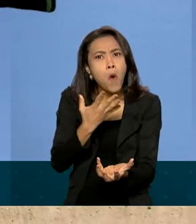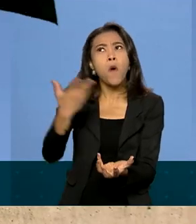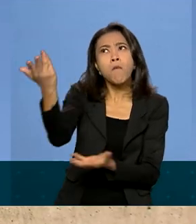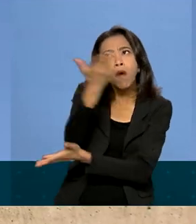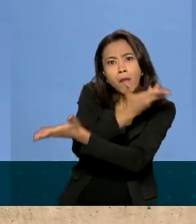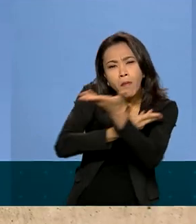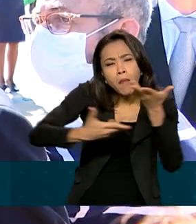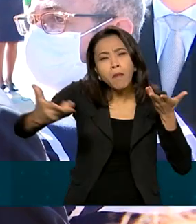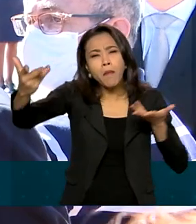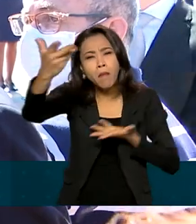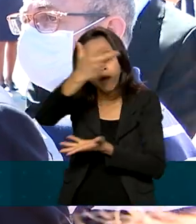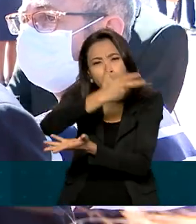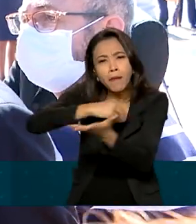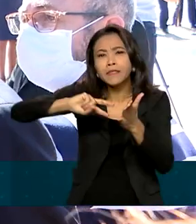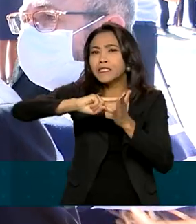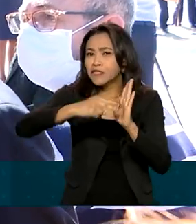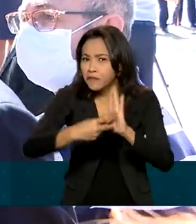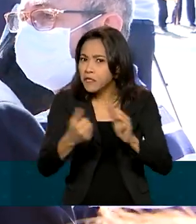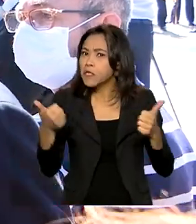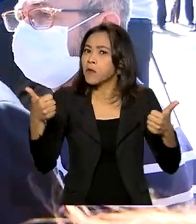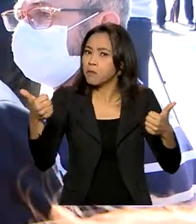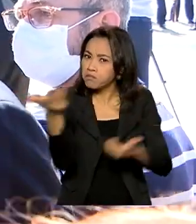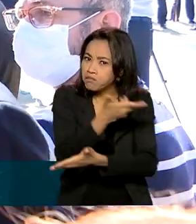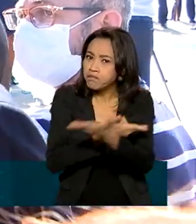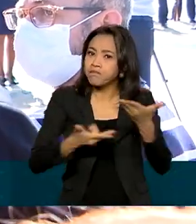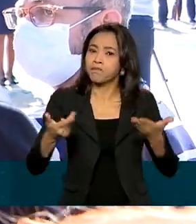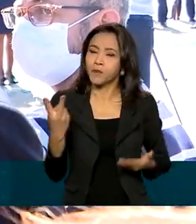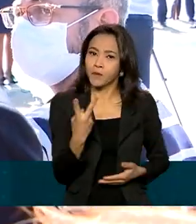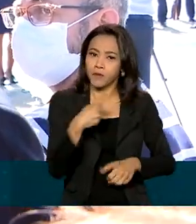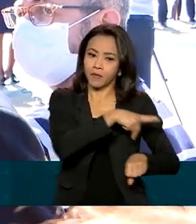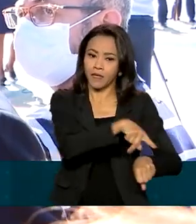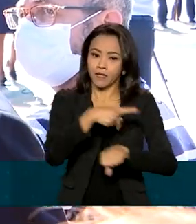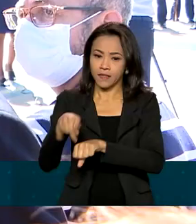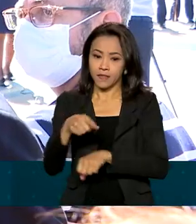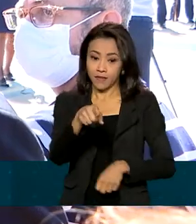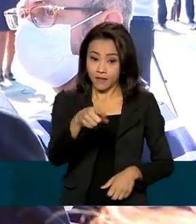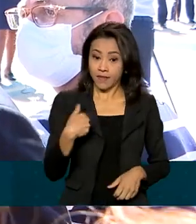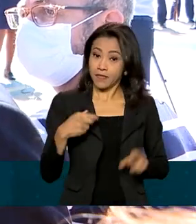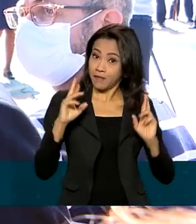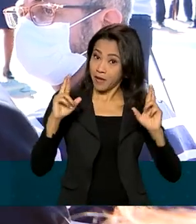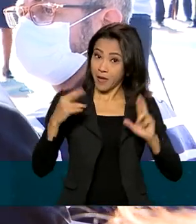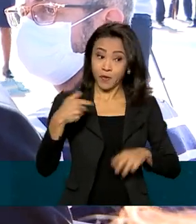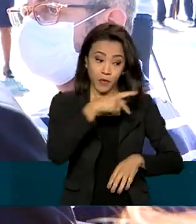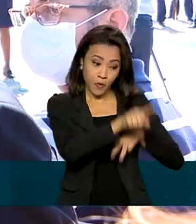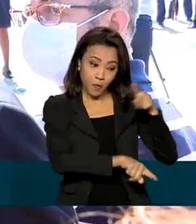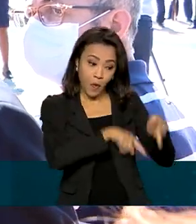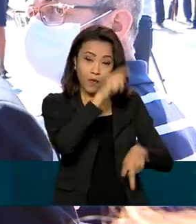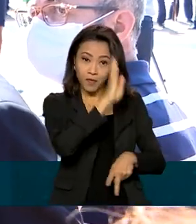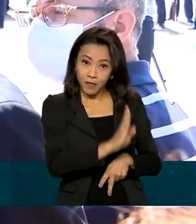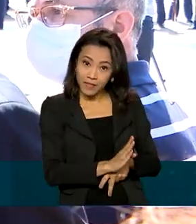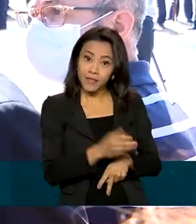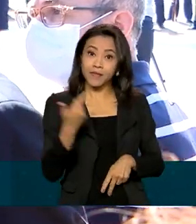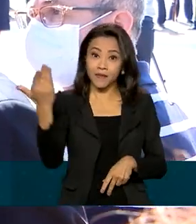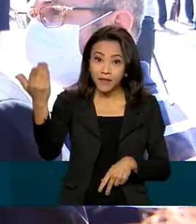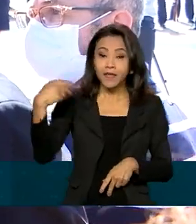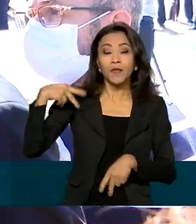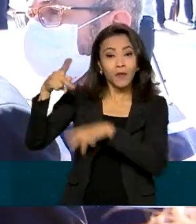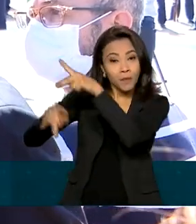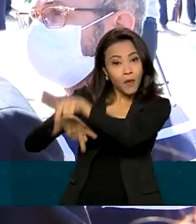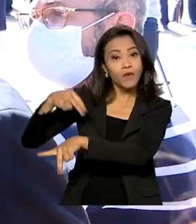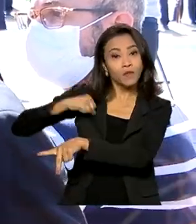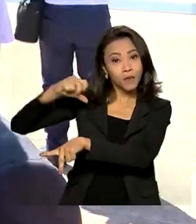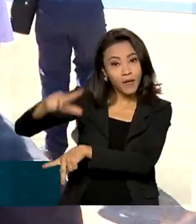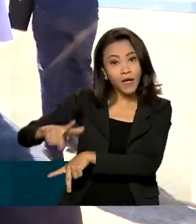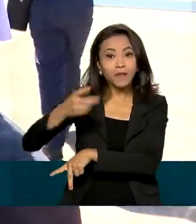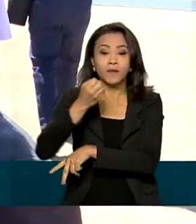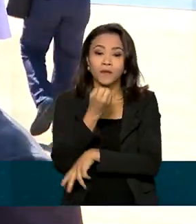dois países. É para todos nós, espero naturalmente para os brasileiros, mas também para os portugueses e para os portuenses, um momento de